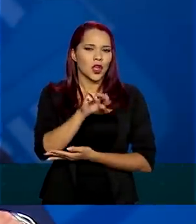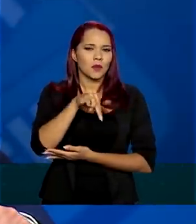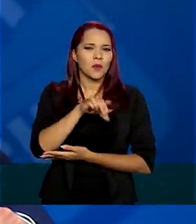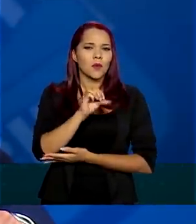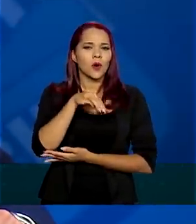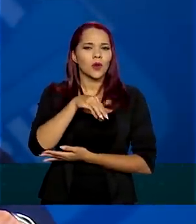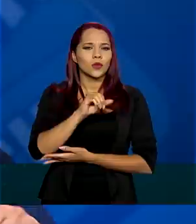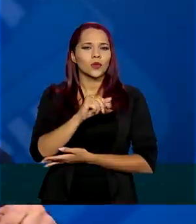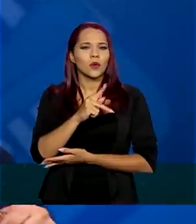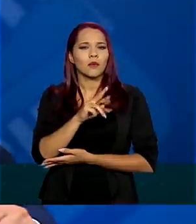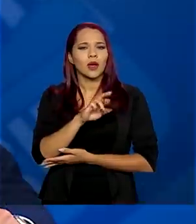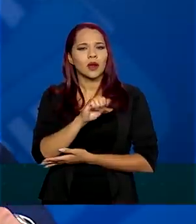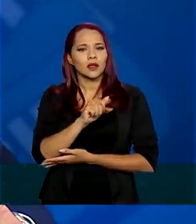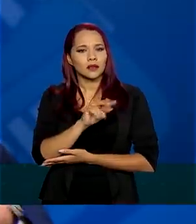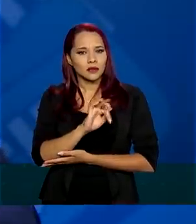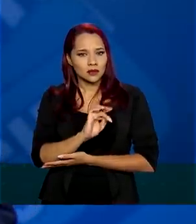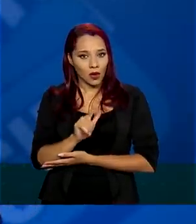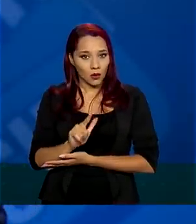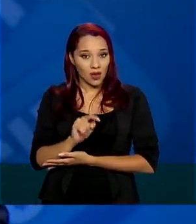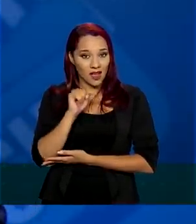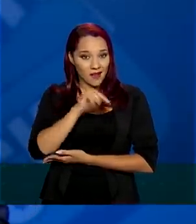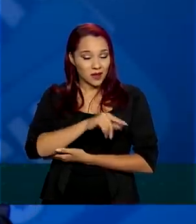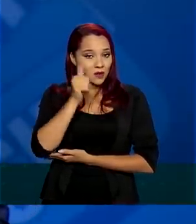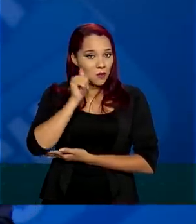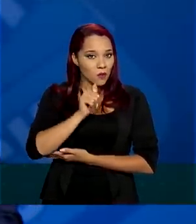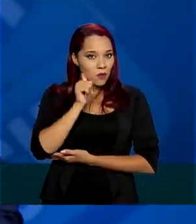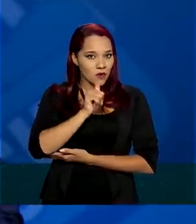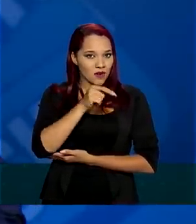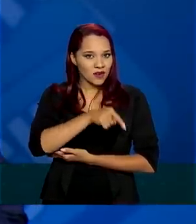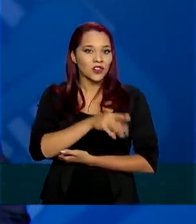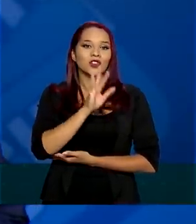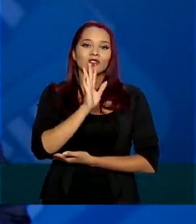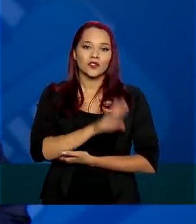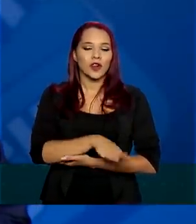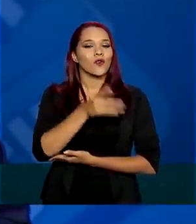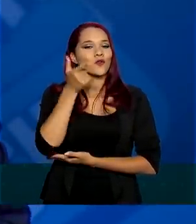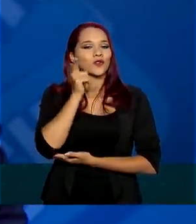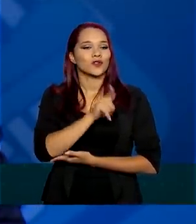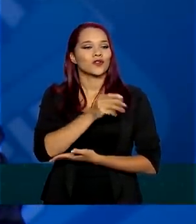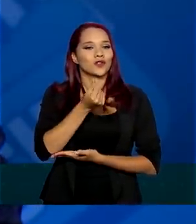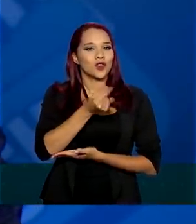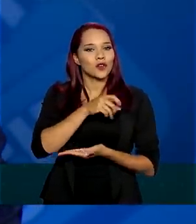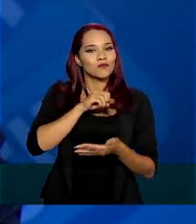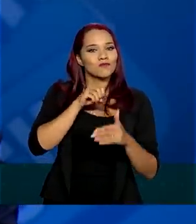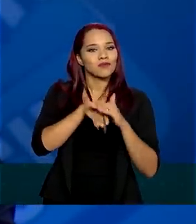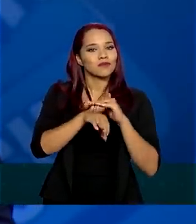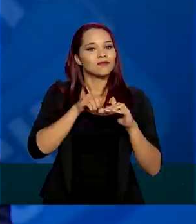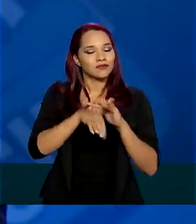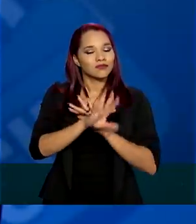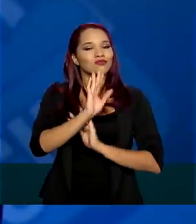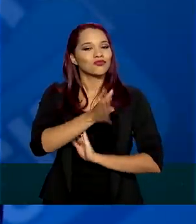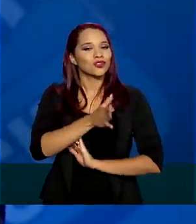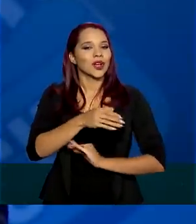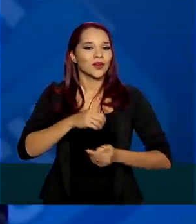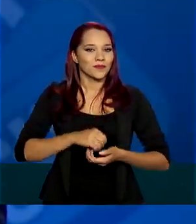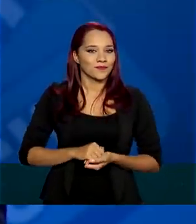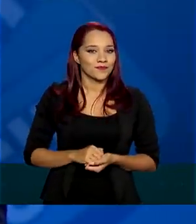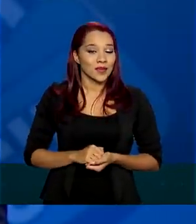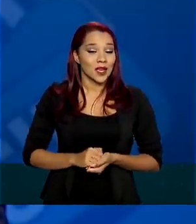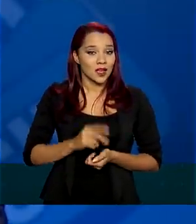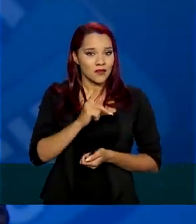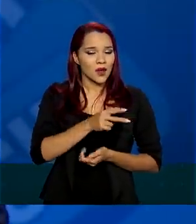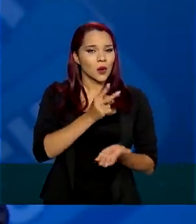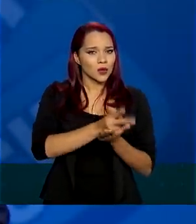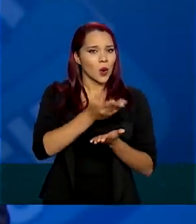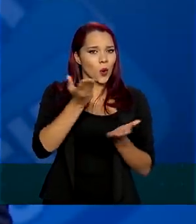Estas mulheres já começaram a ter creditado esses recursos no dia de hoje e vão prosseguir entre o